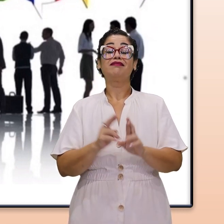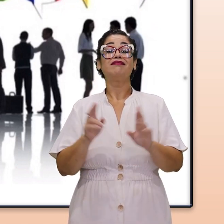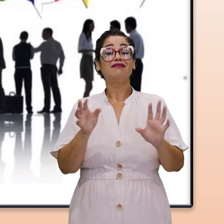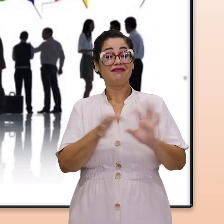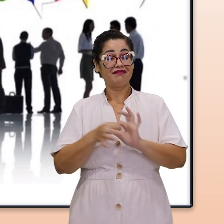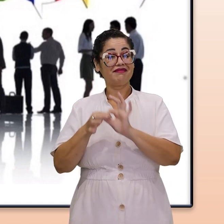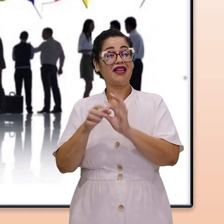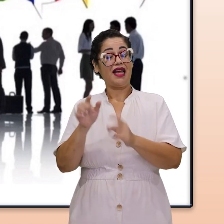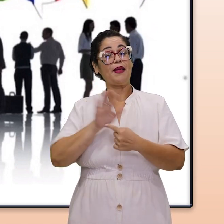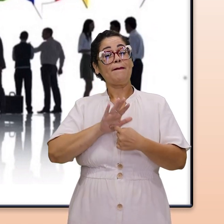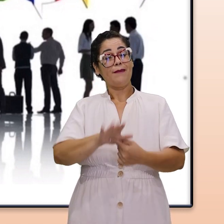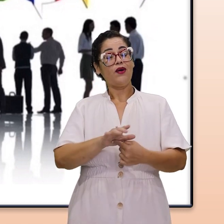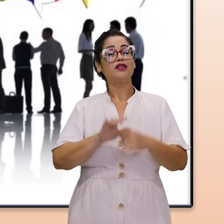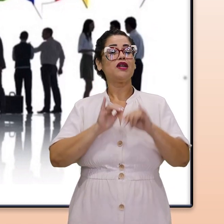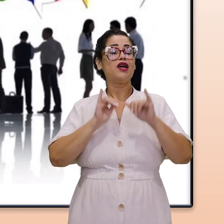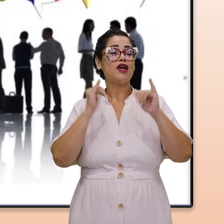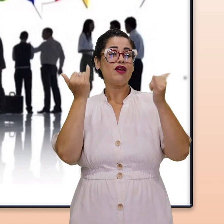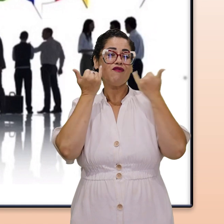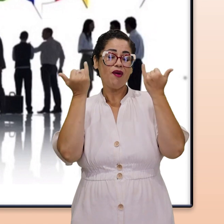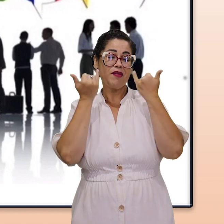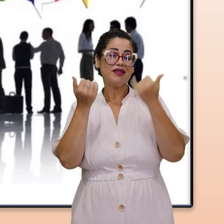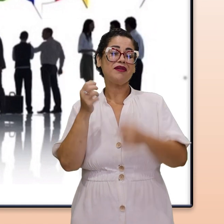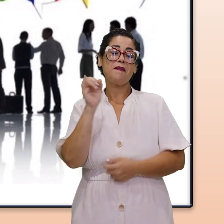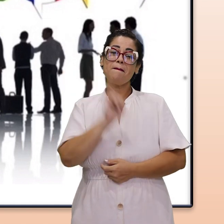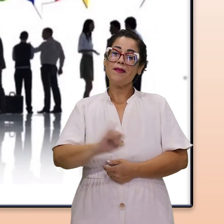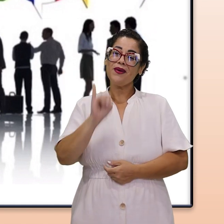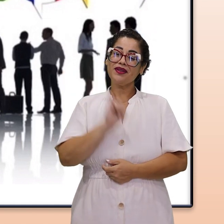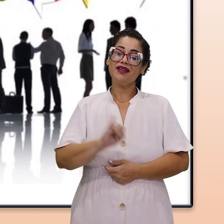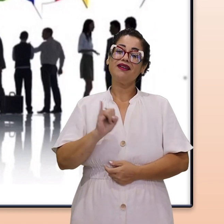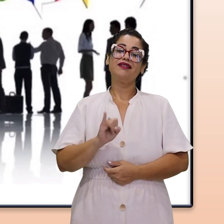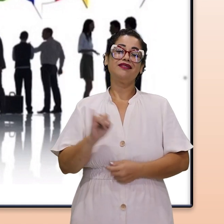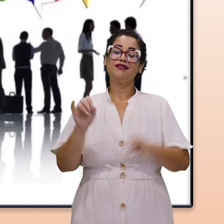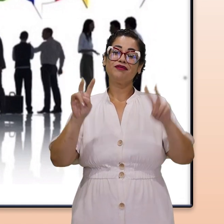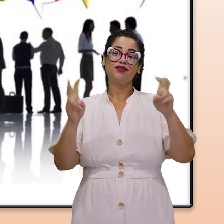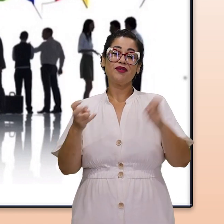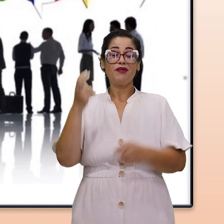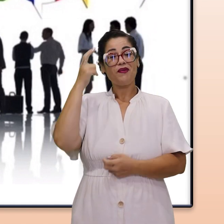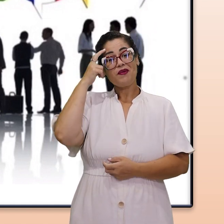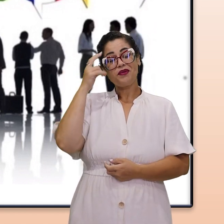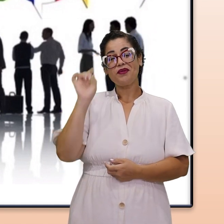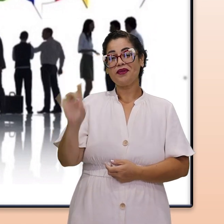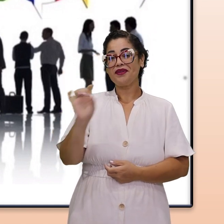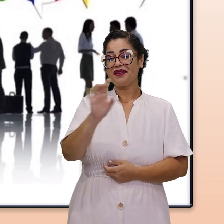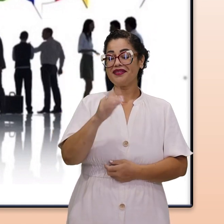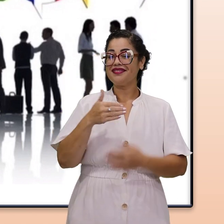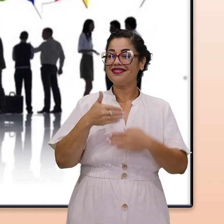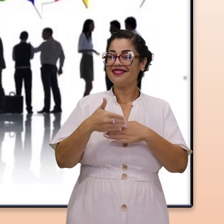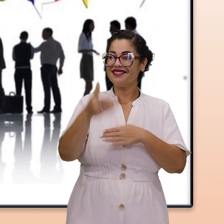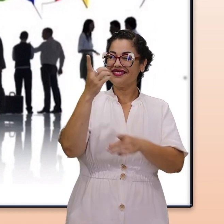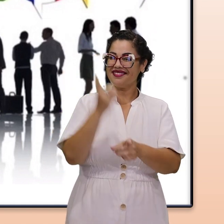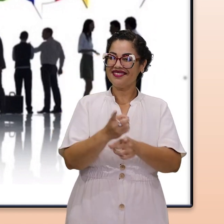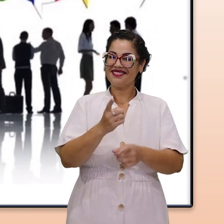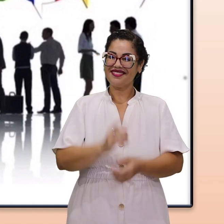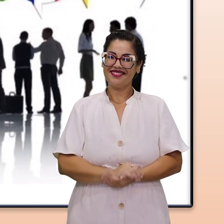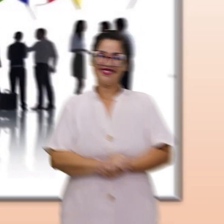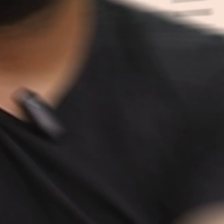e revela informações importantes sobre a cultura. Até a próxima!